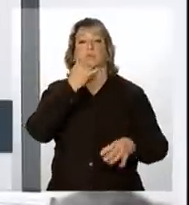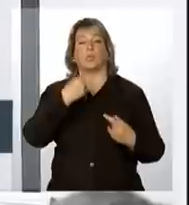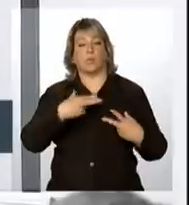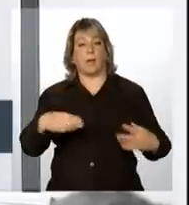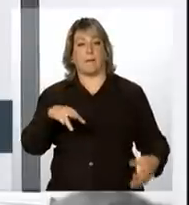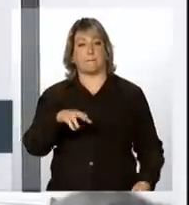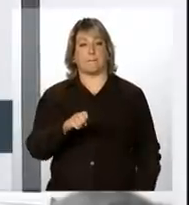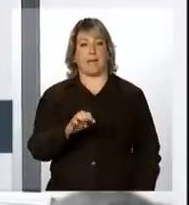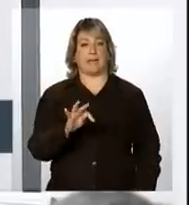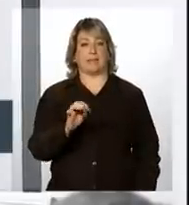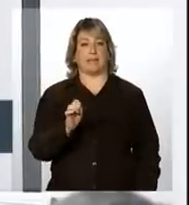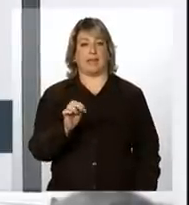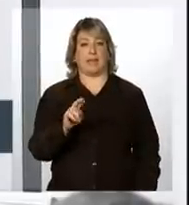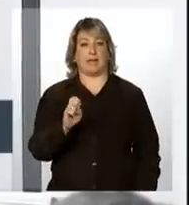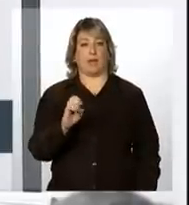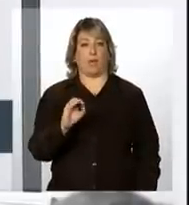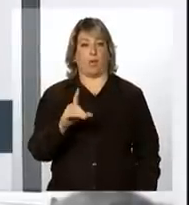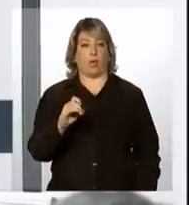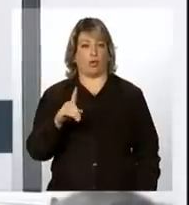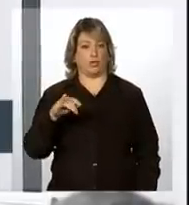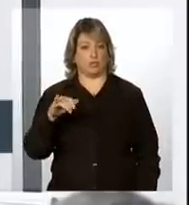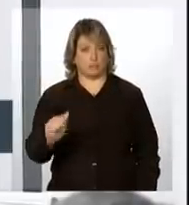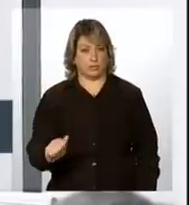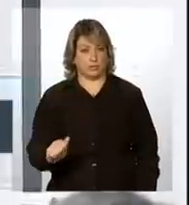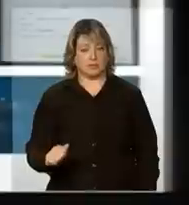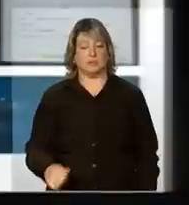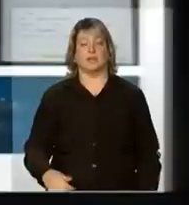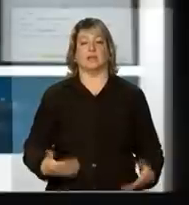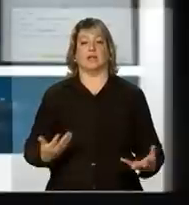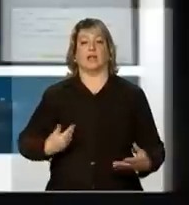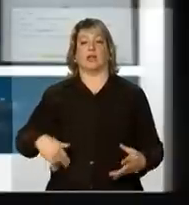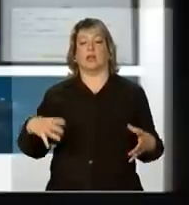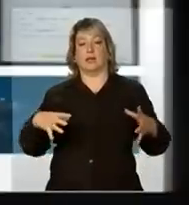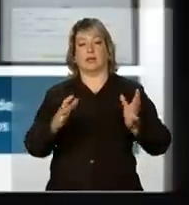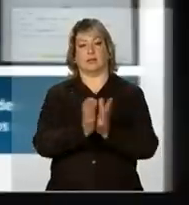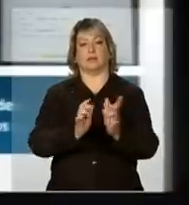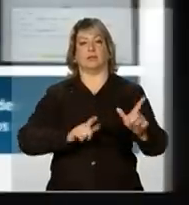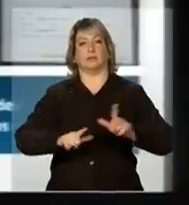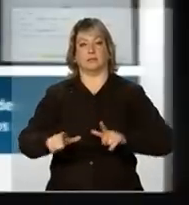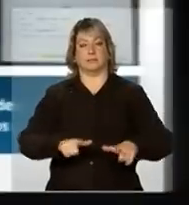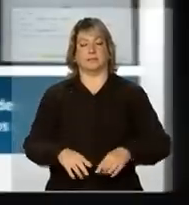de desenvolvimento da nossa rede de operação.